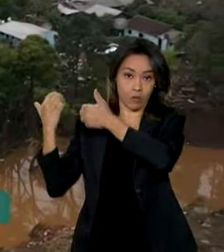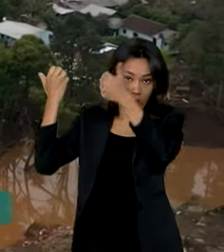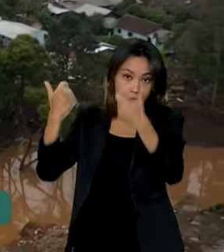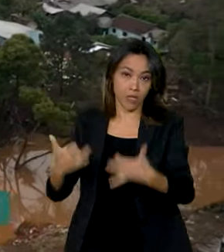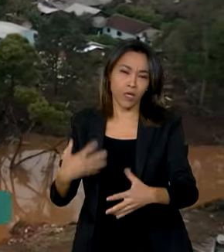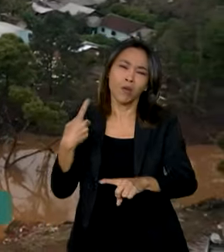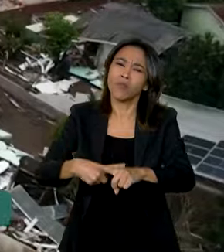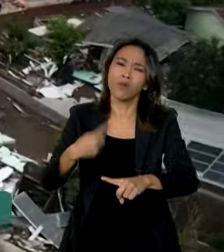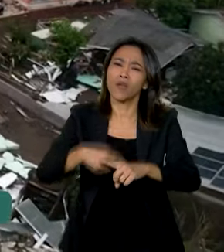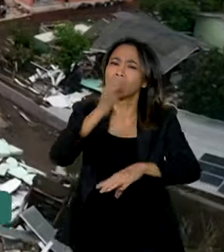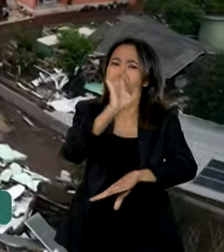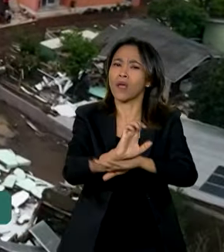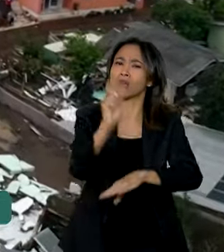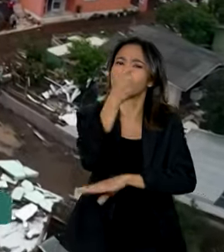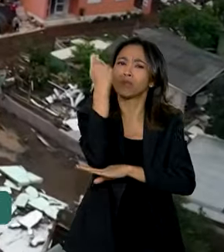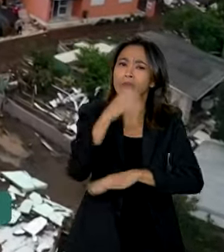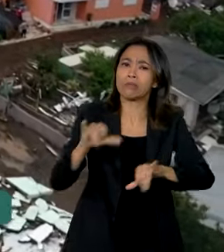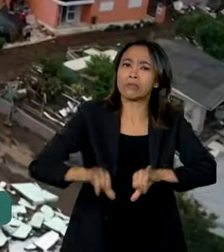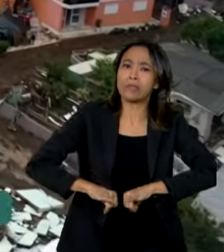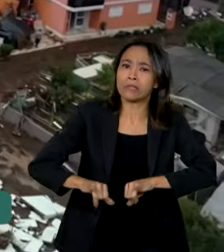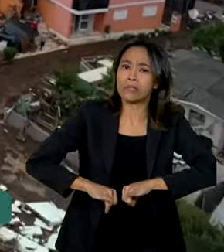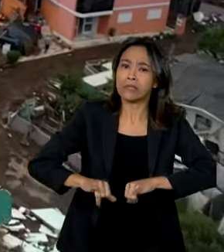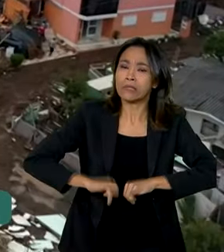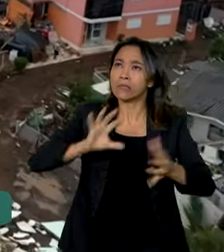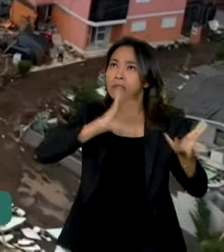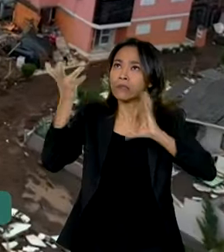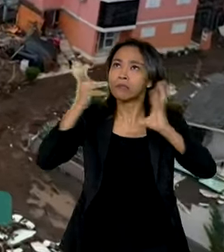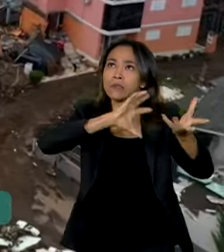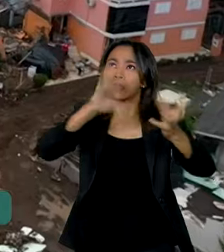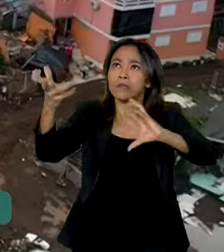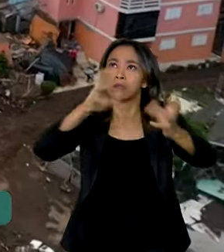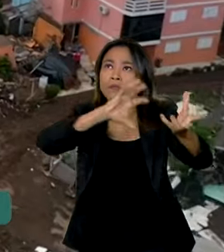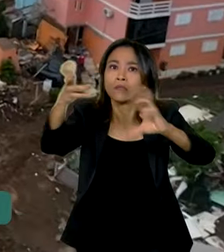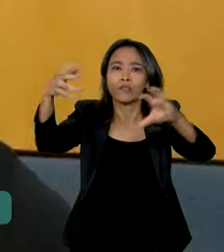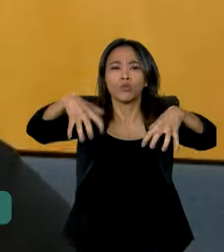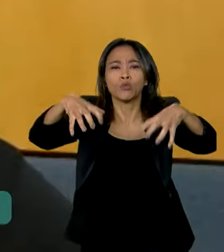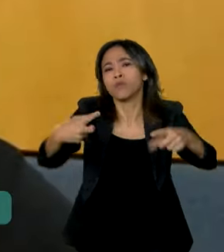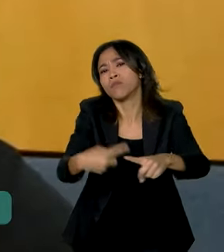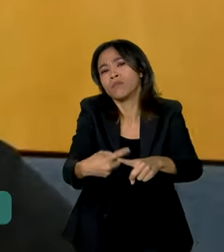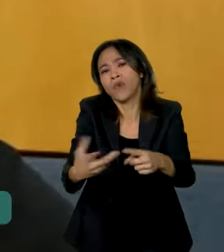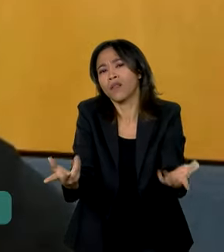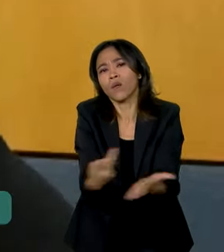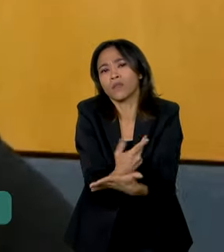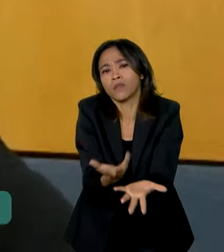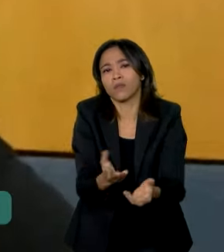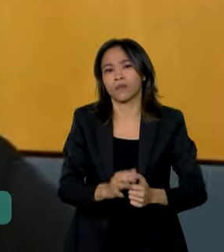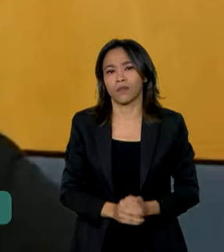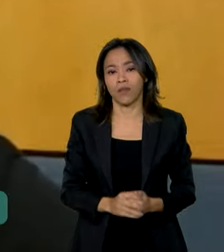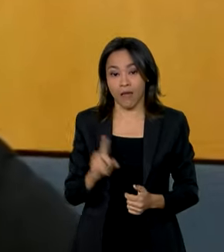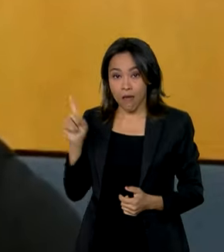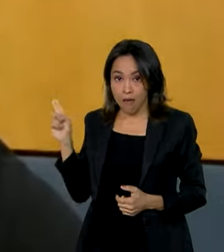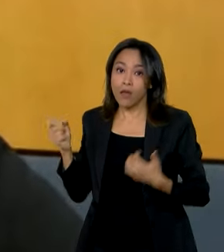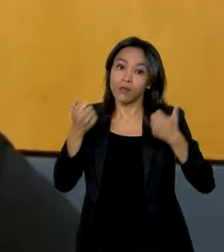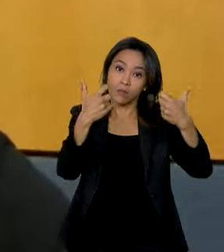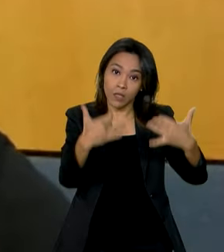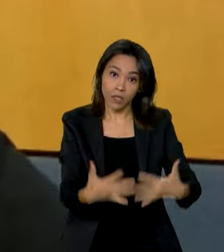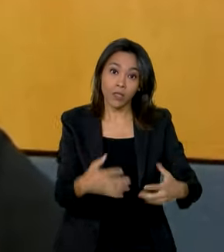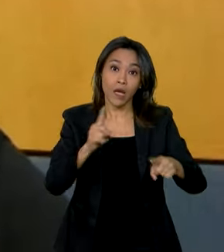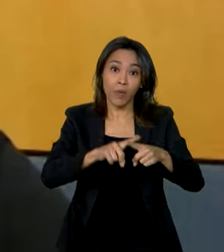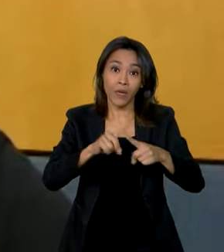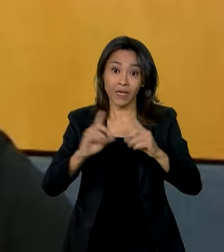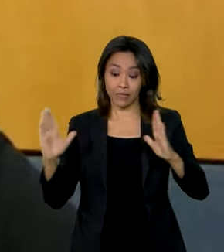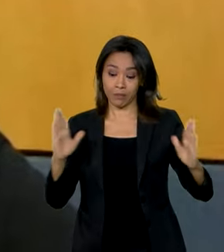do Sul tem sofrido com frequência esses eventos climáticos extremos. Então, que acontece geralmente nas estações de